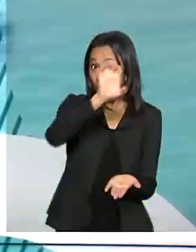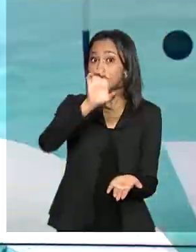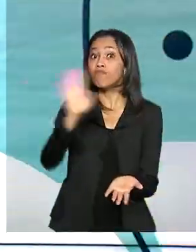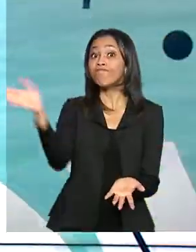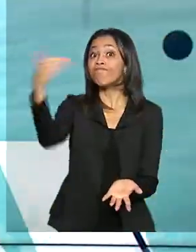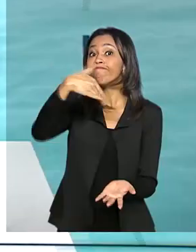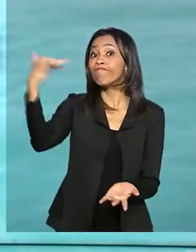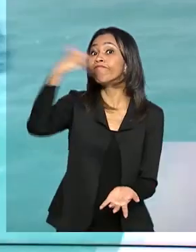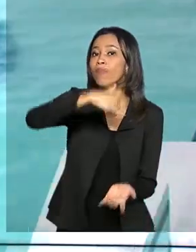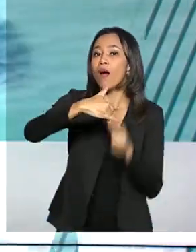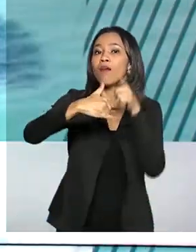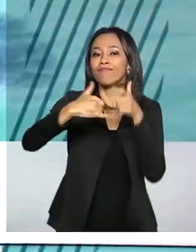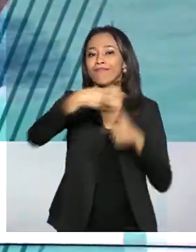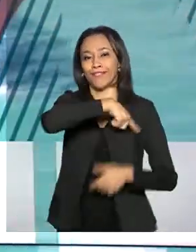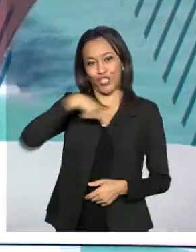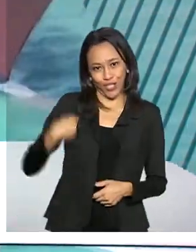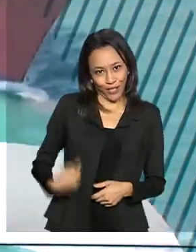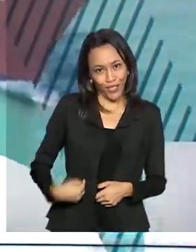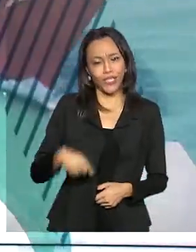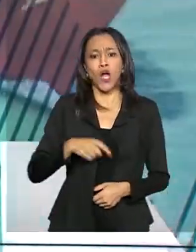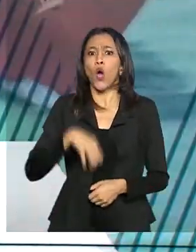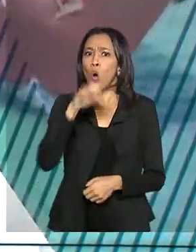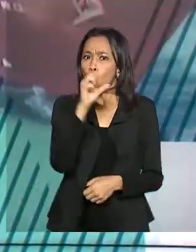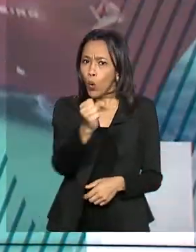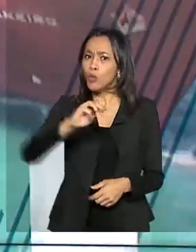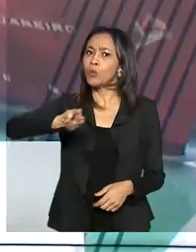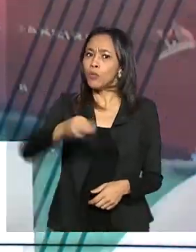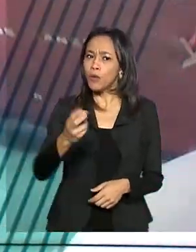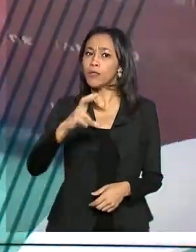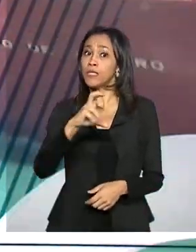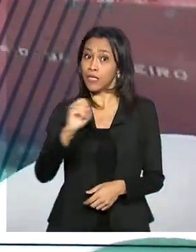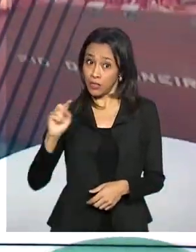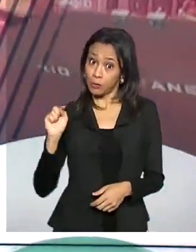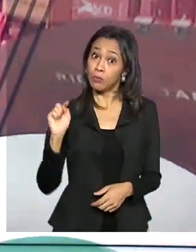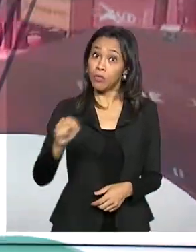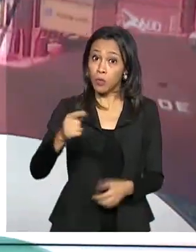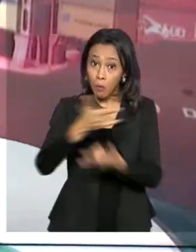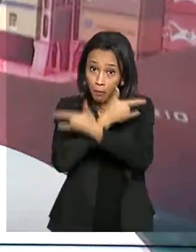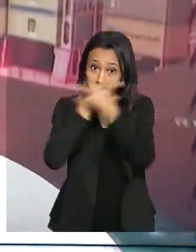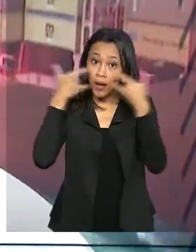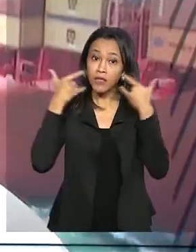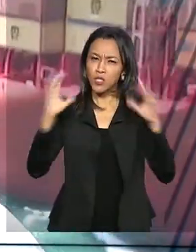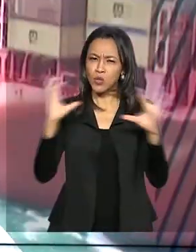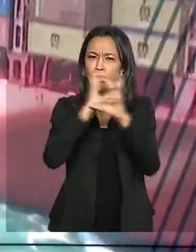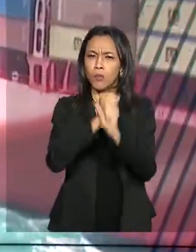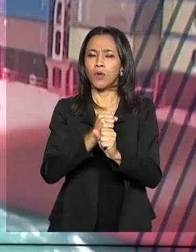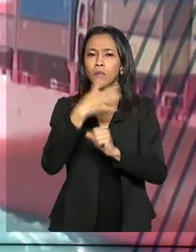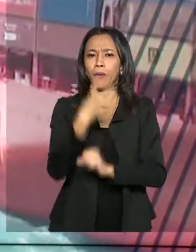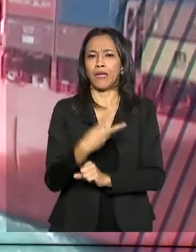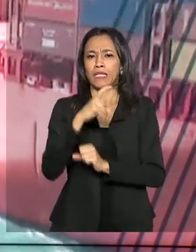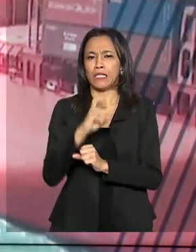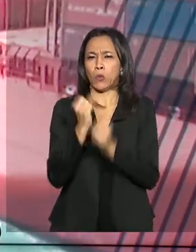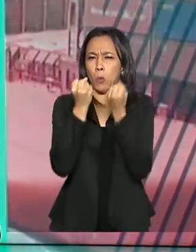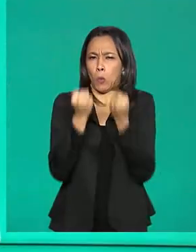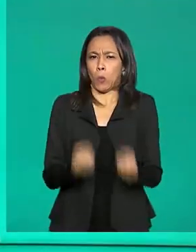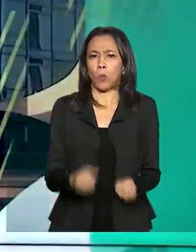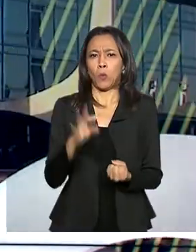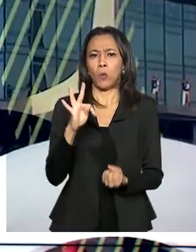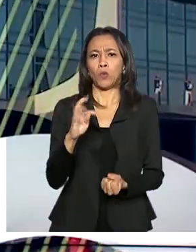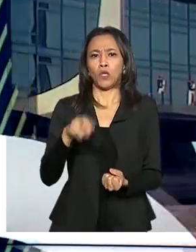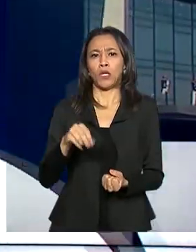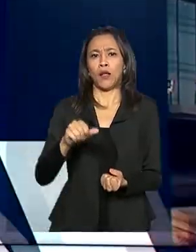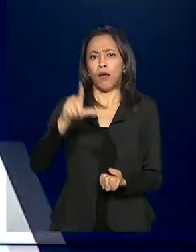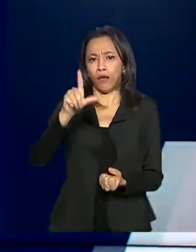veio da China, carregado com 8 milhões e meio de máscaras cirúrgicas, somando 45 toneladas. De acordo com o